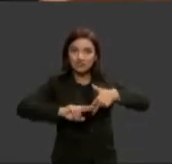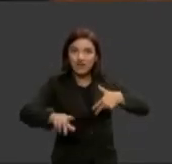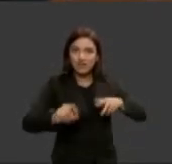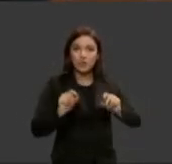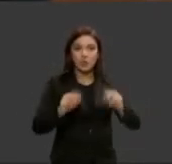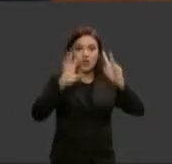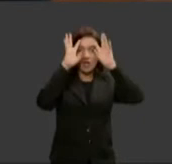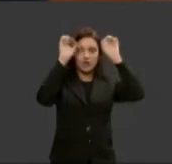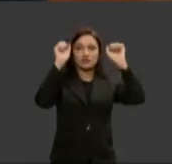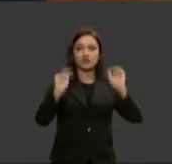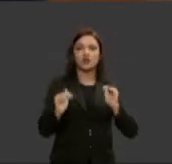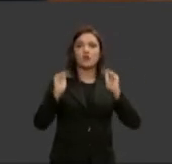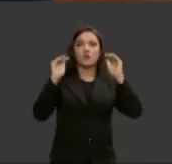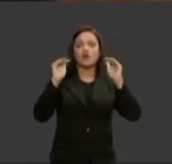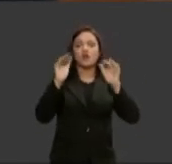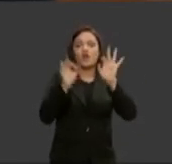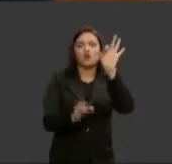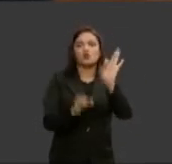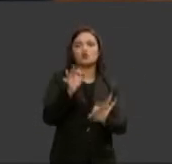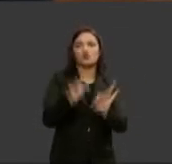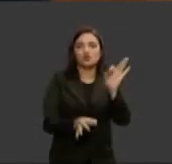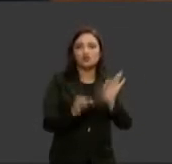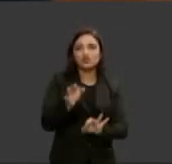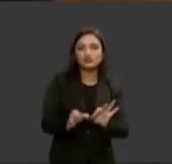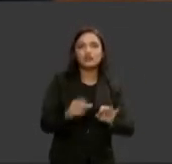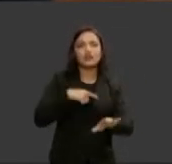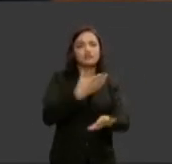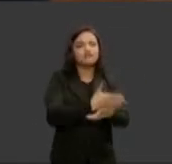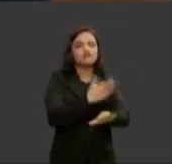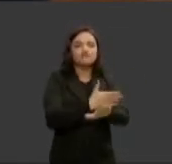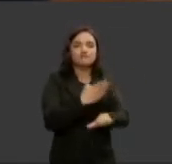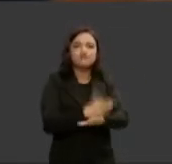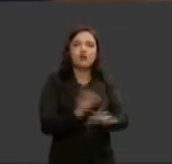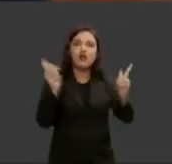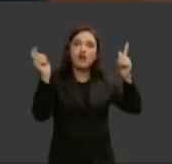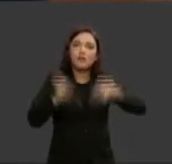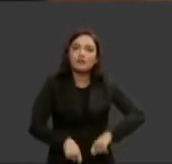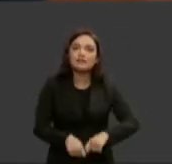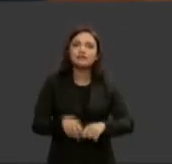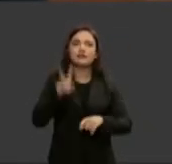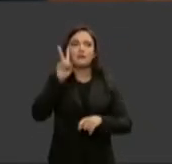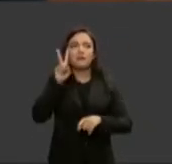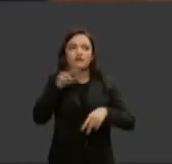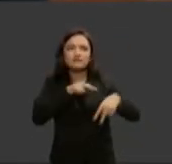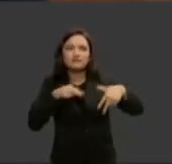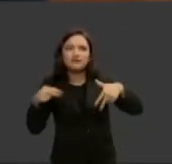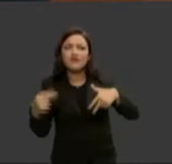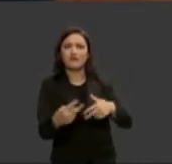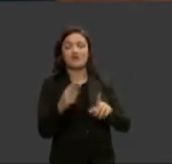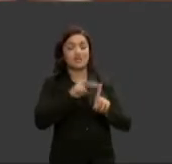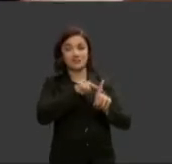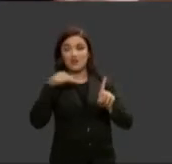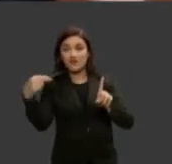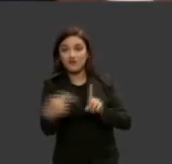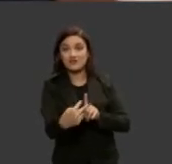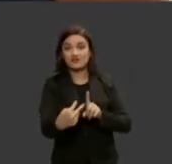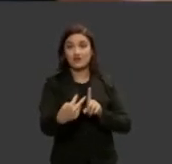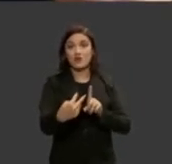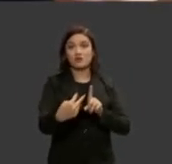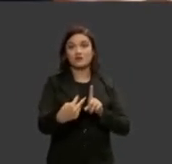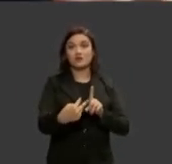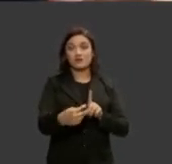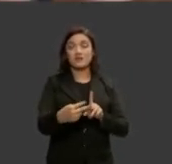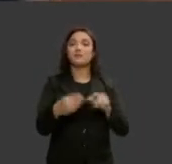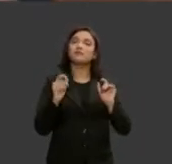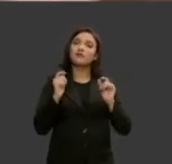os tribunais de justiça capacite os juízes e juízas com perspectiva de gênero essa é uma questão que ela tem que estar em